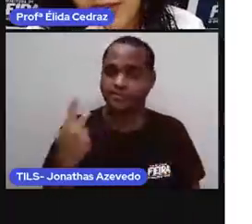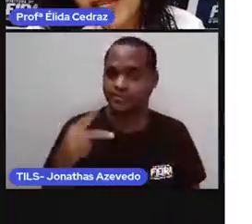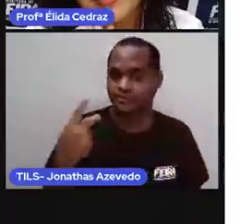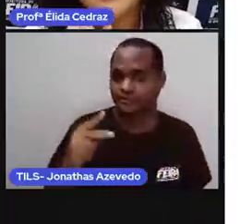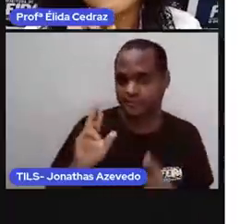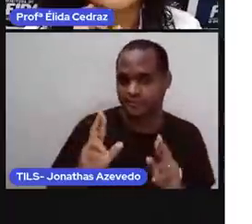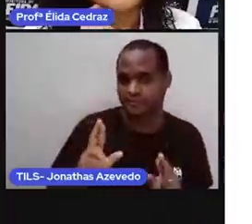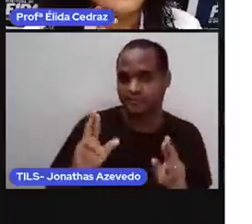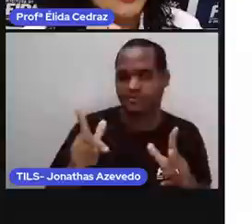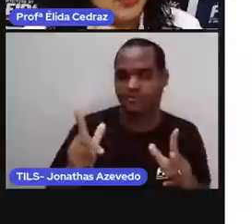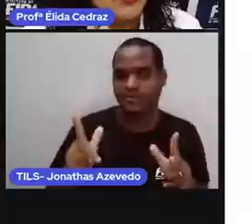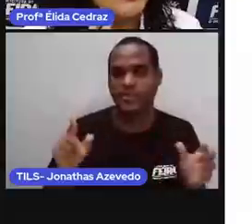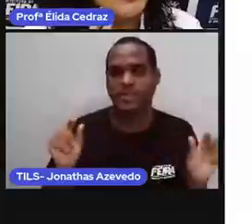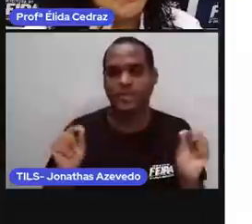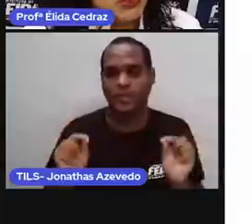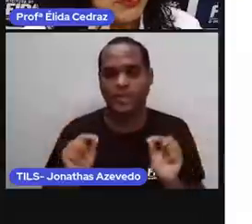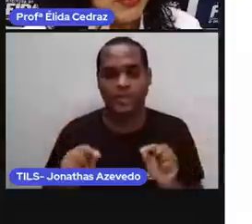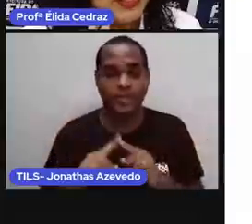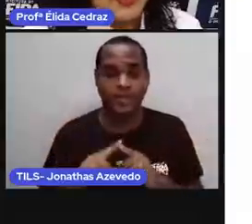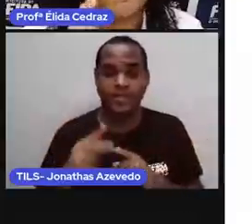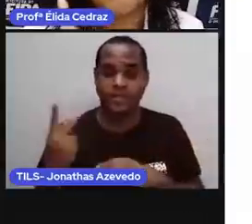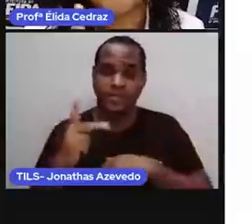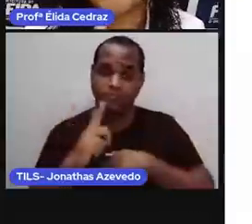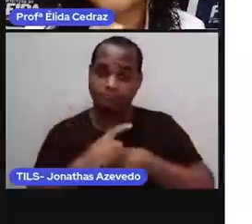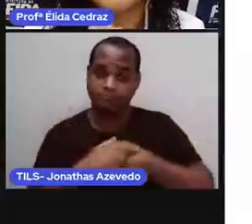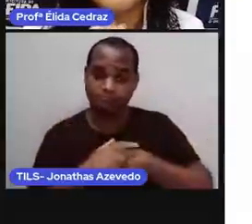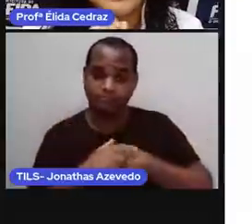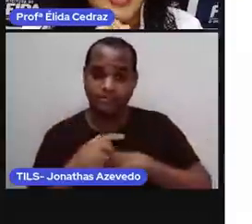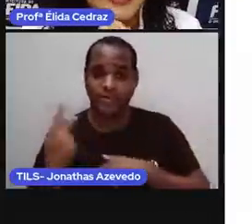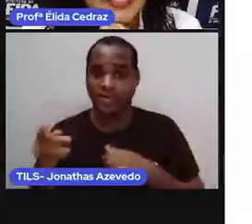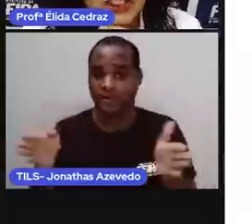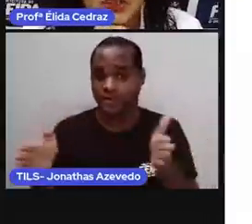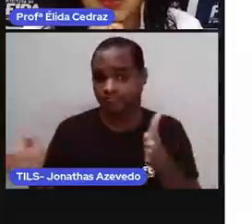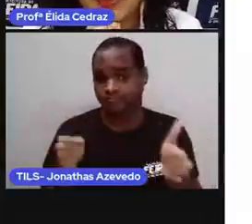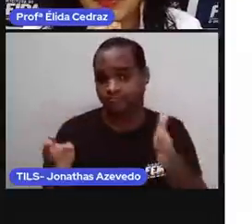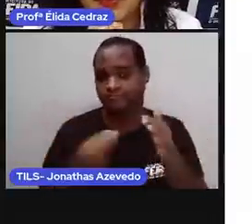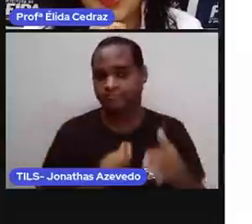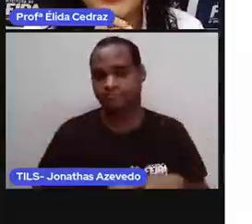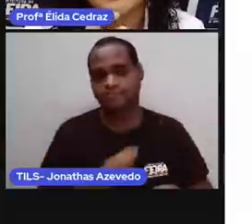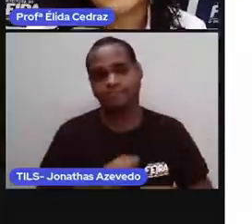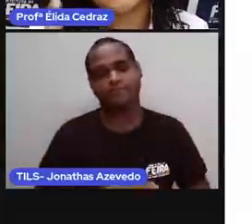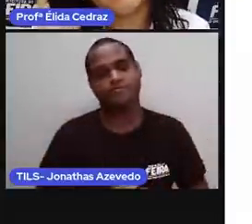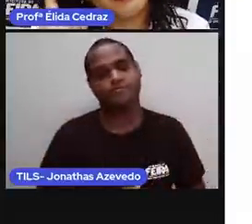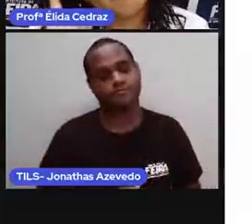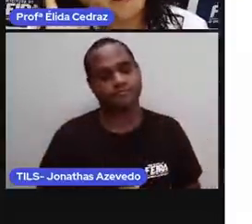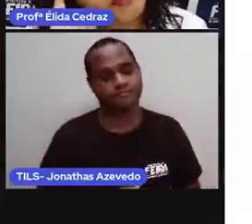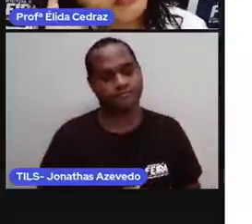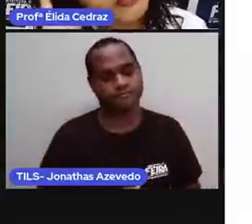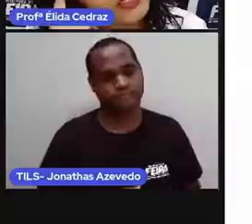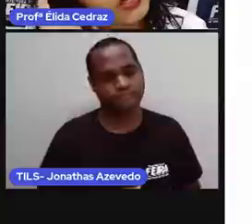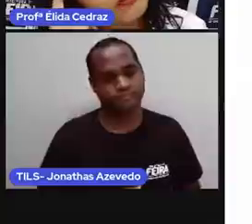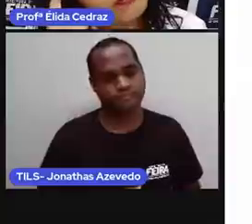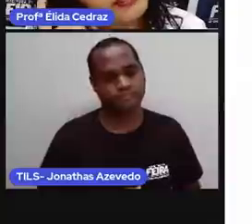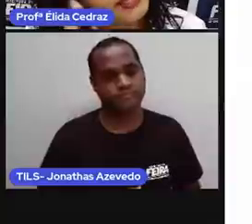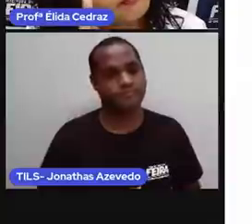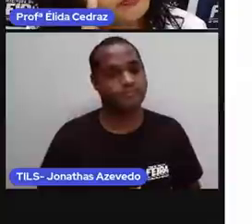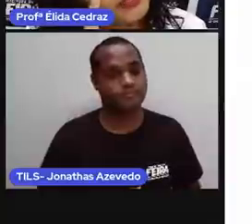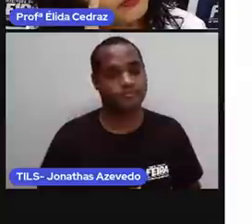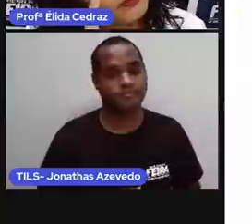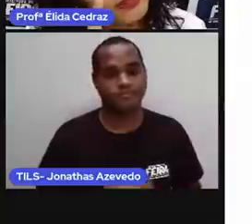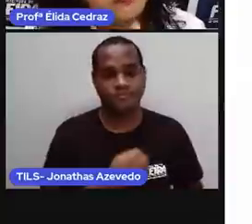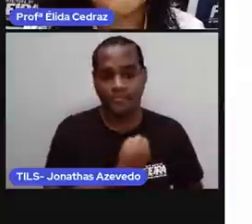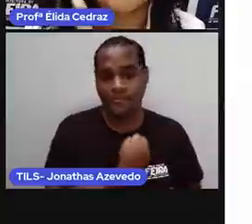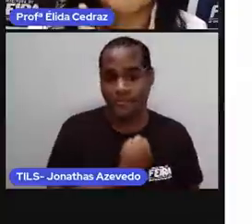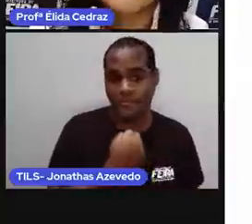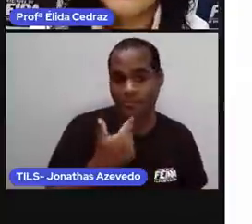diferença entre o tempo de vida. A questão número 2 também é bom para você, ó, ficar bom